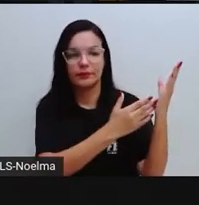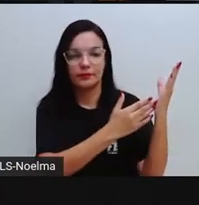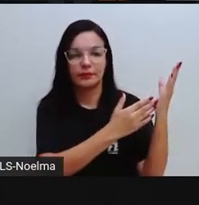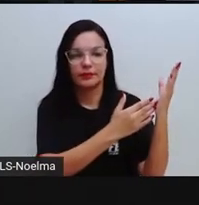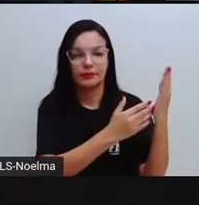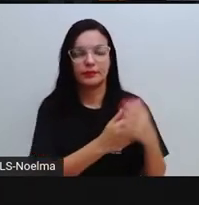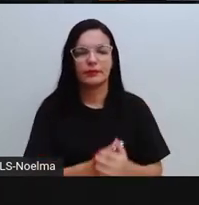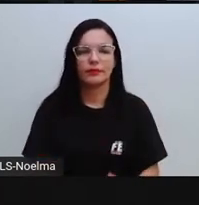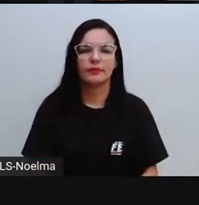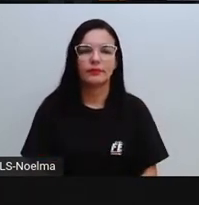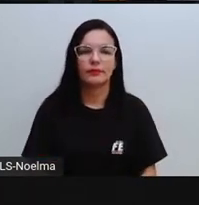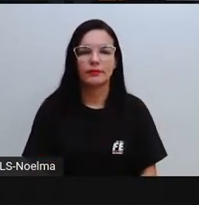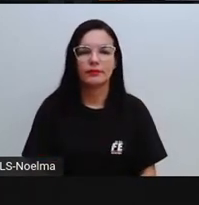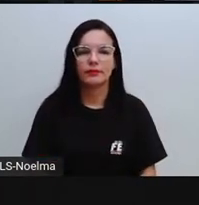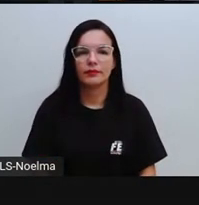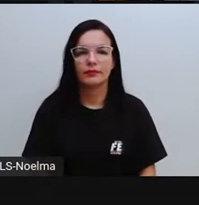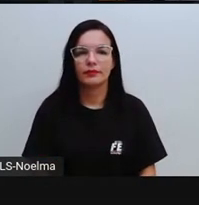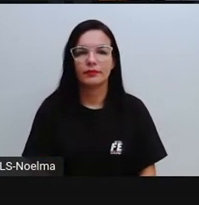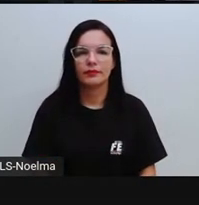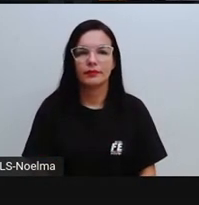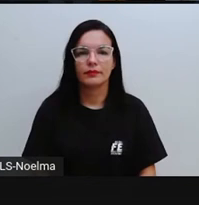classificados, né?